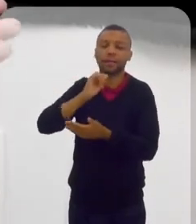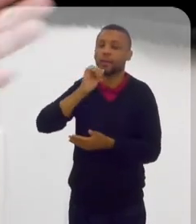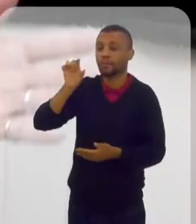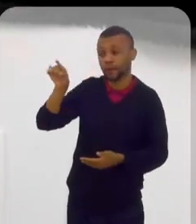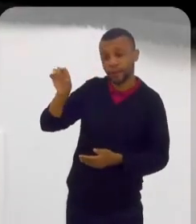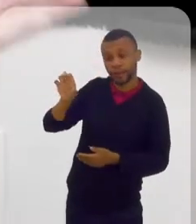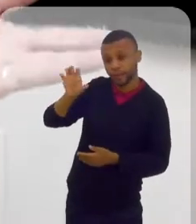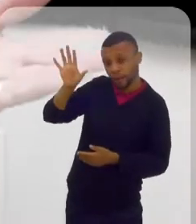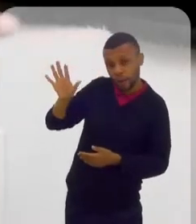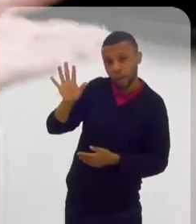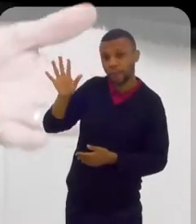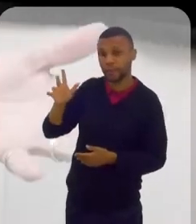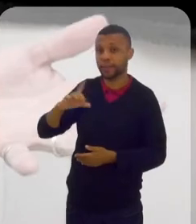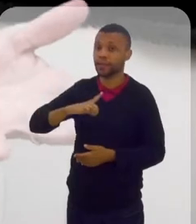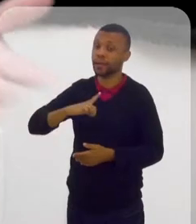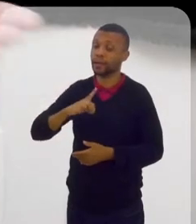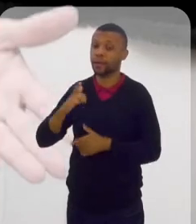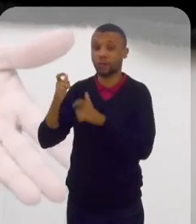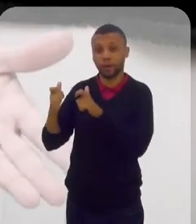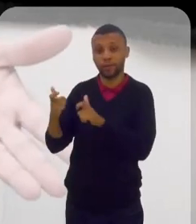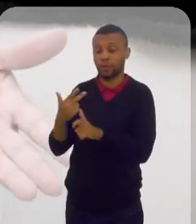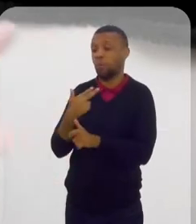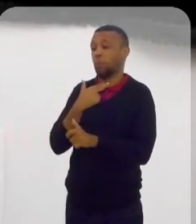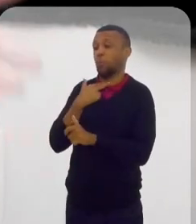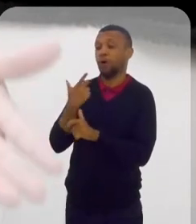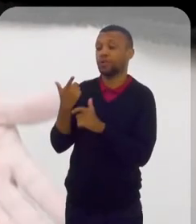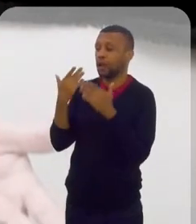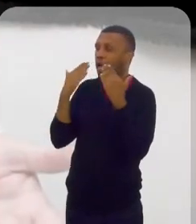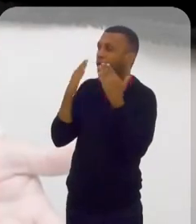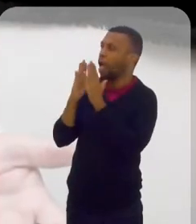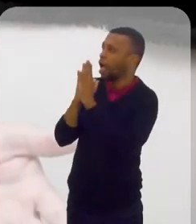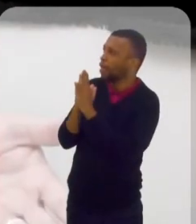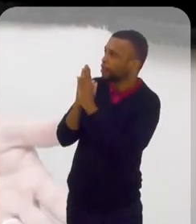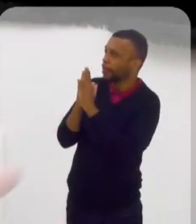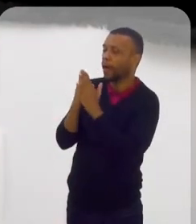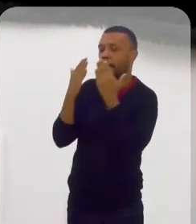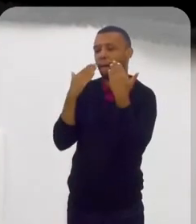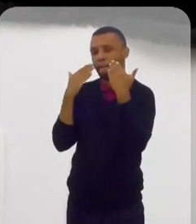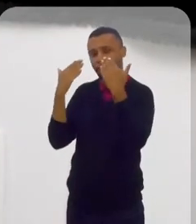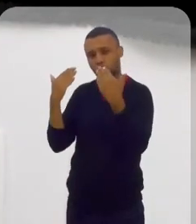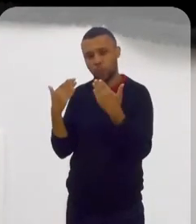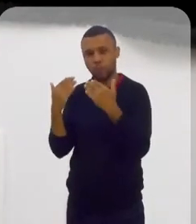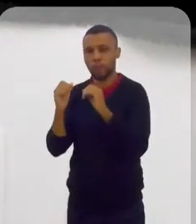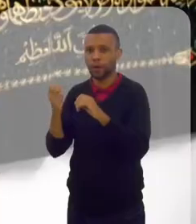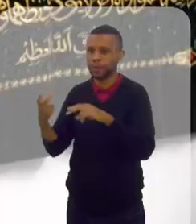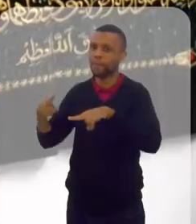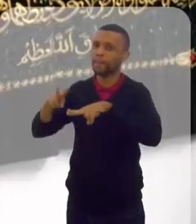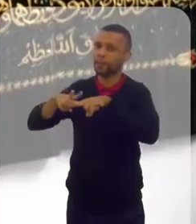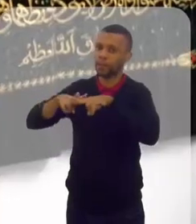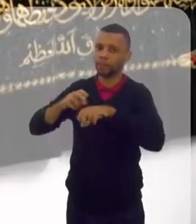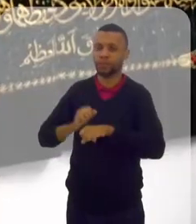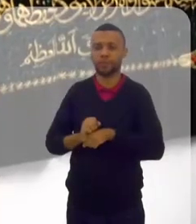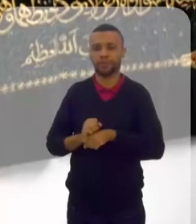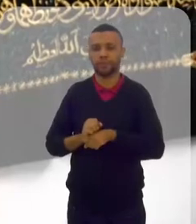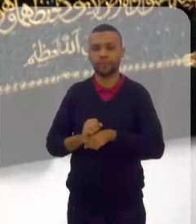na Europa, talvez você tenha lugares que você não pode nem rezar em público, né? Você pode ser preso, né? Eu me lembro que... Na Europa já quis tirar o